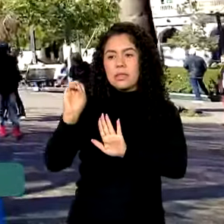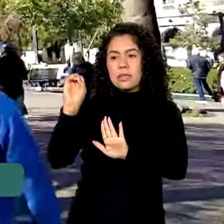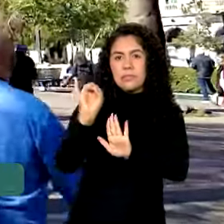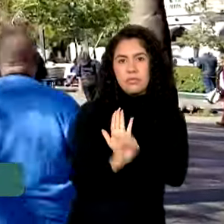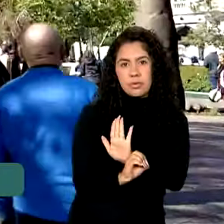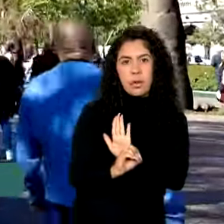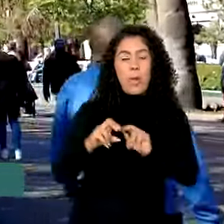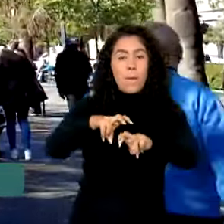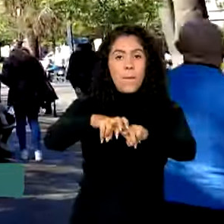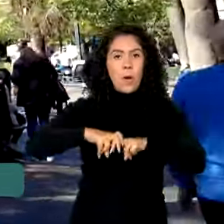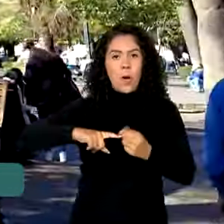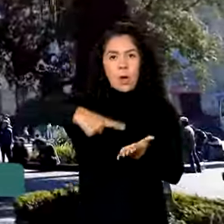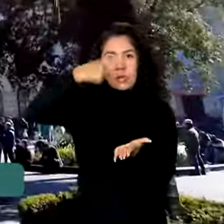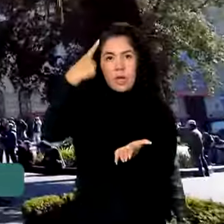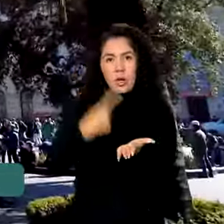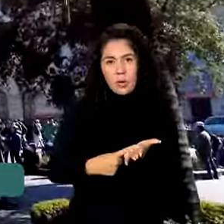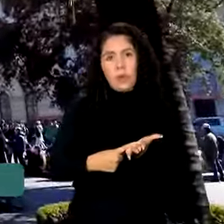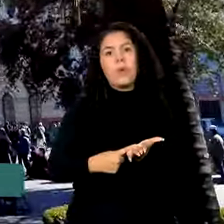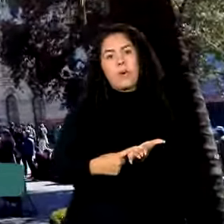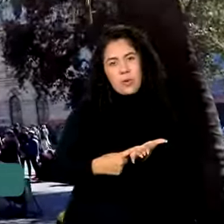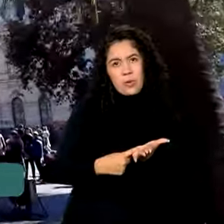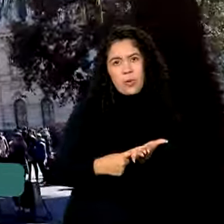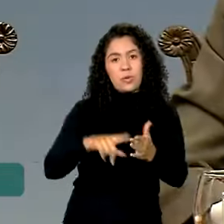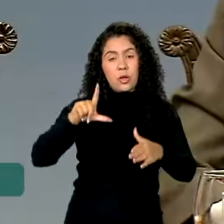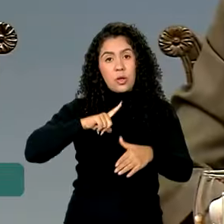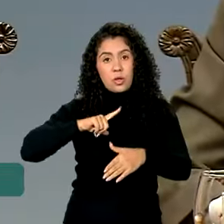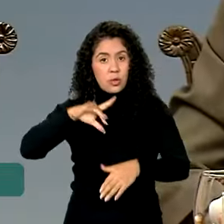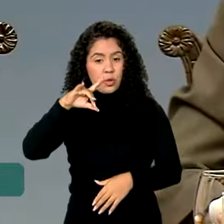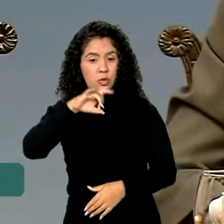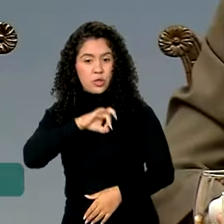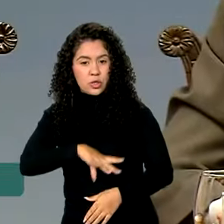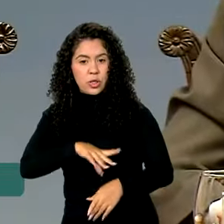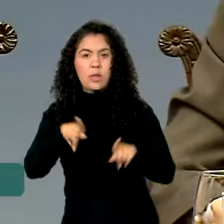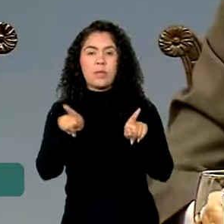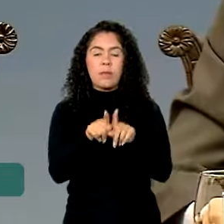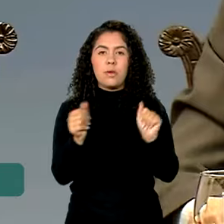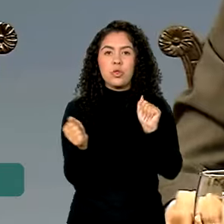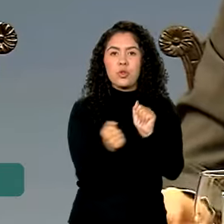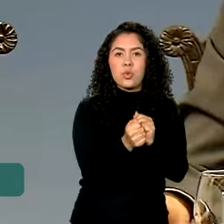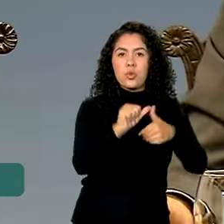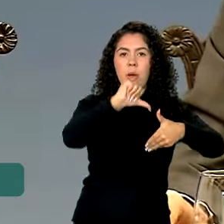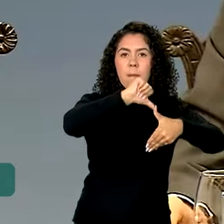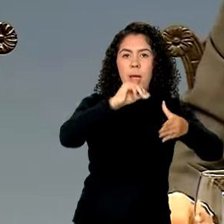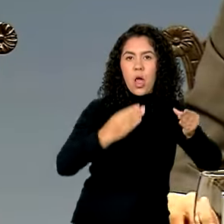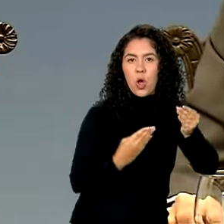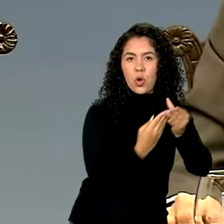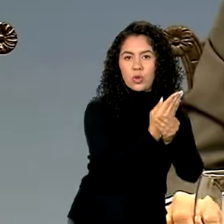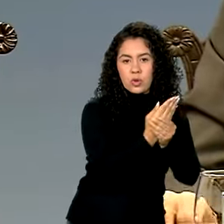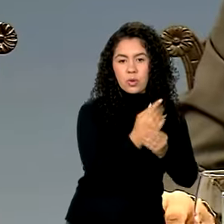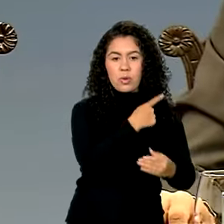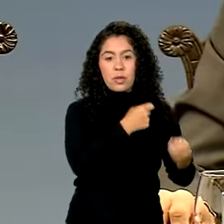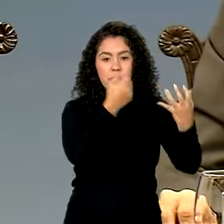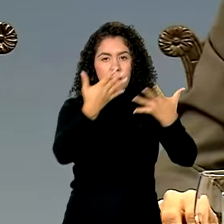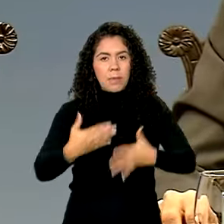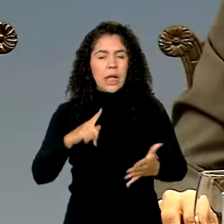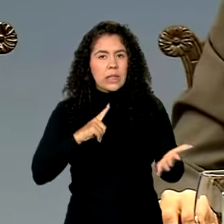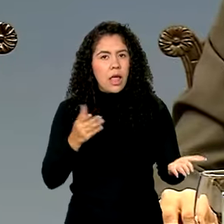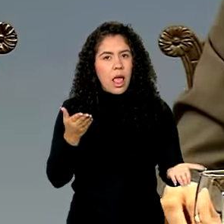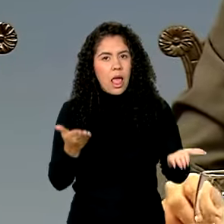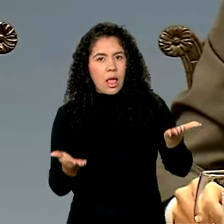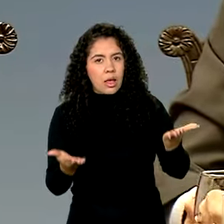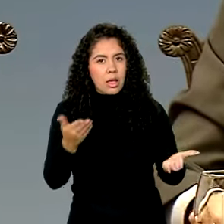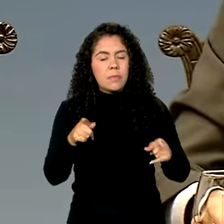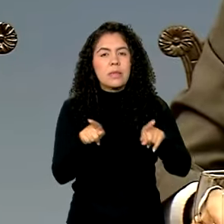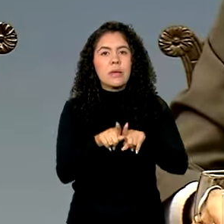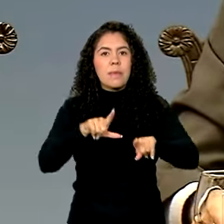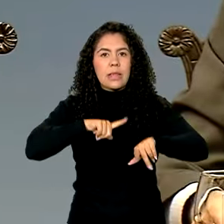causa do acordo do Chile com o Mercosul. Um comércio equilibrado, ainda um pouco diversificado. E nós estamos trabalhando